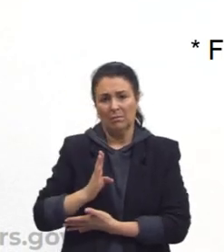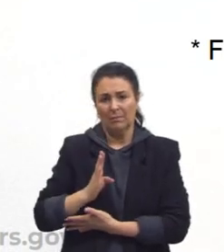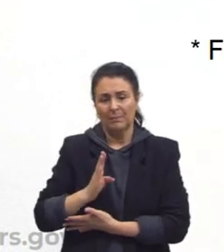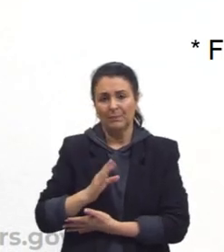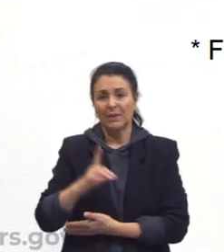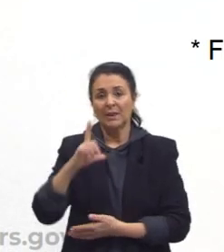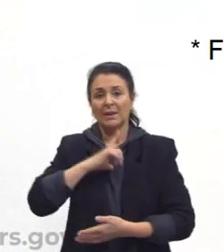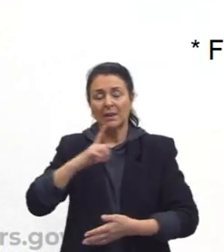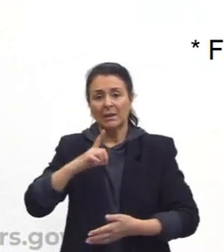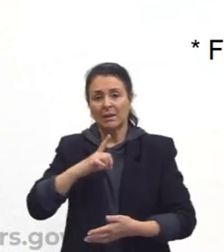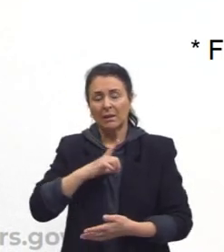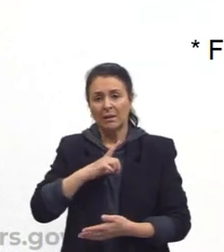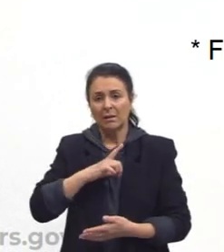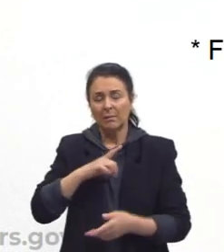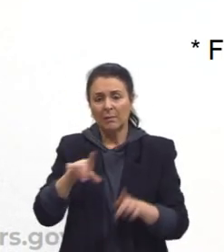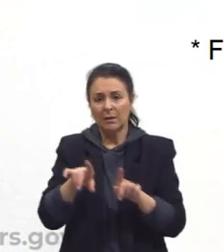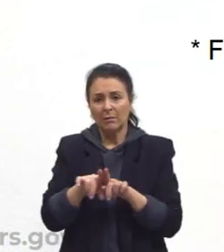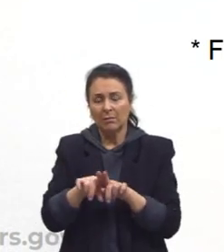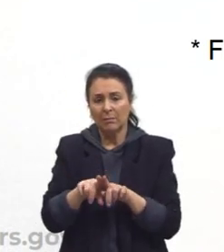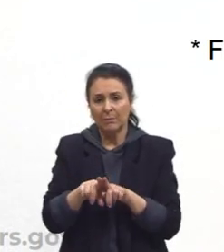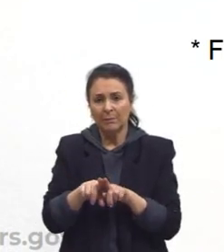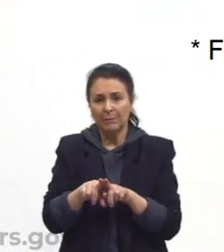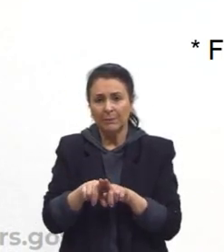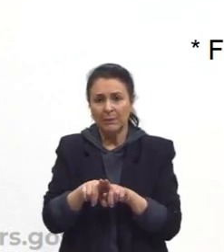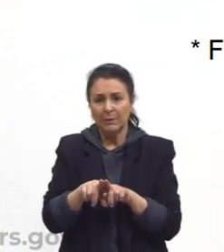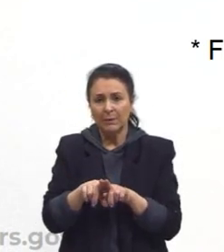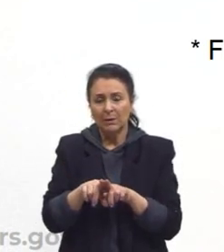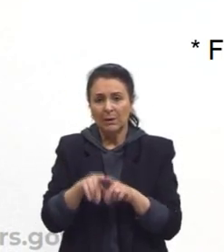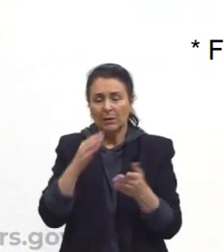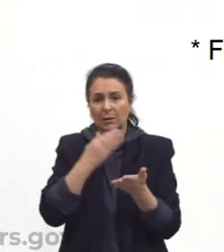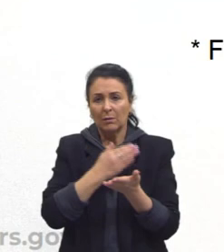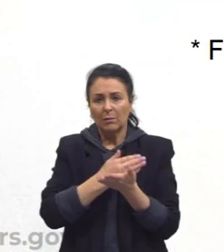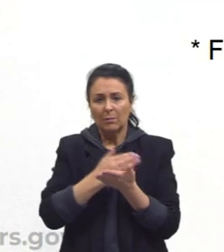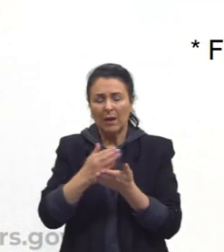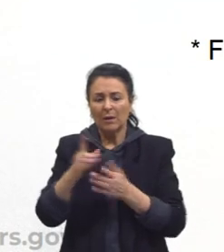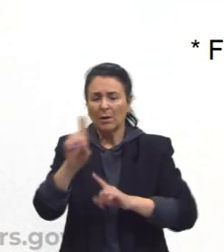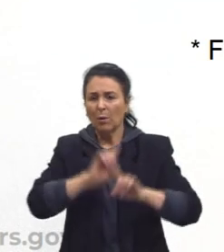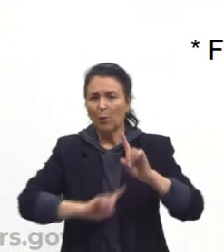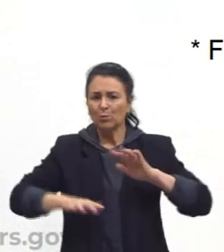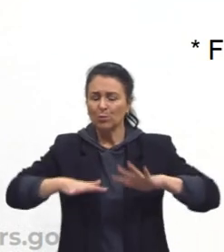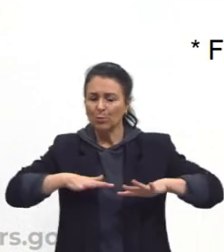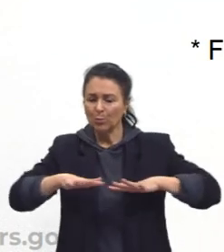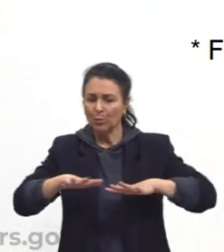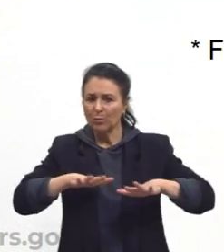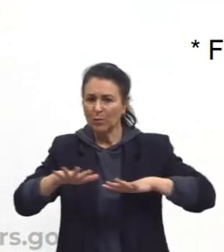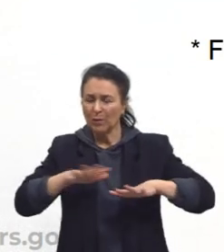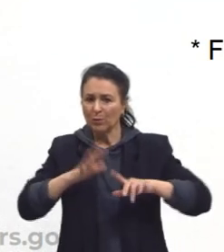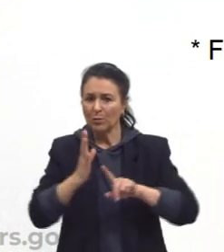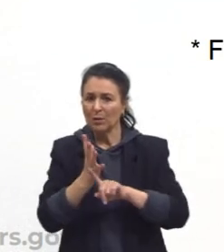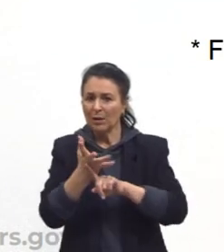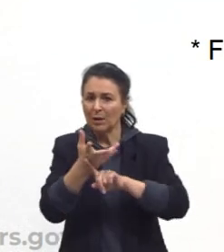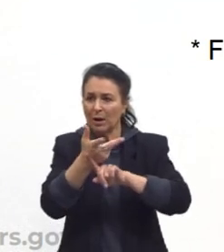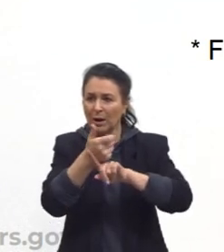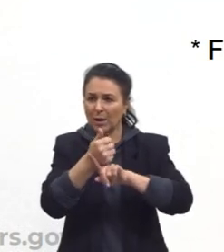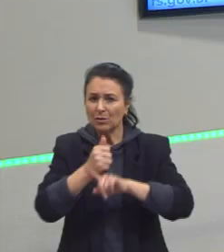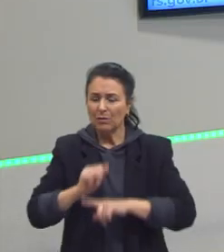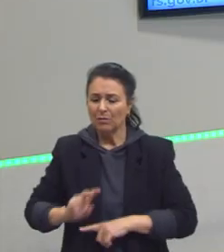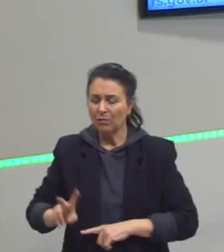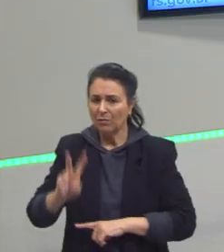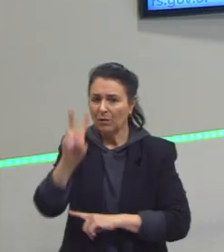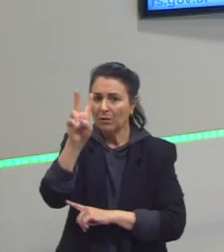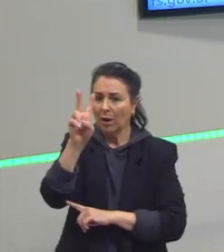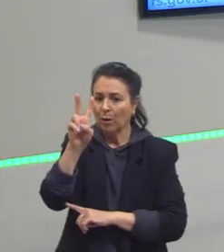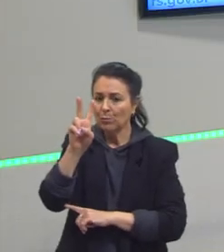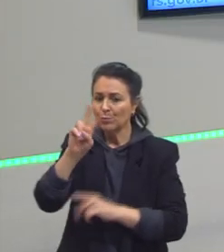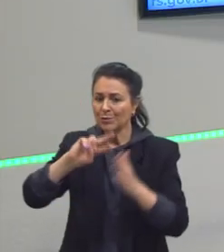também, turma, aqui começam alguns movimentos em relação à arte e valorizar o que é o